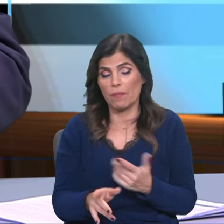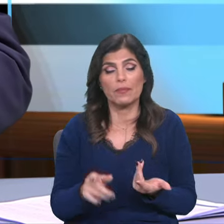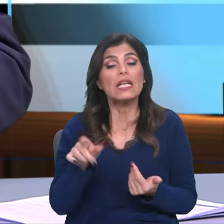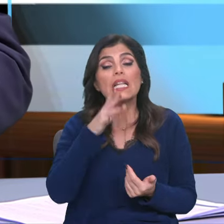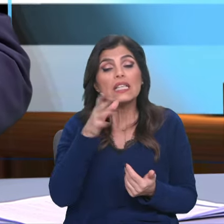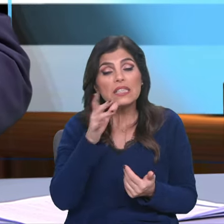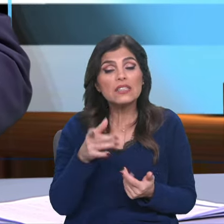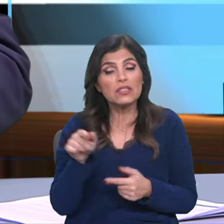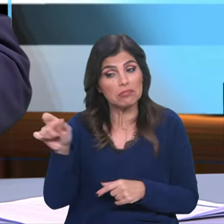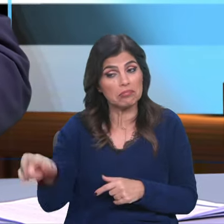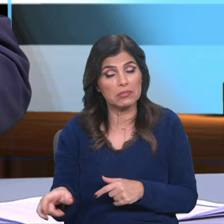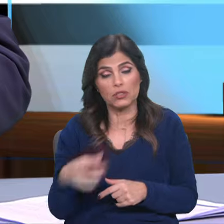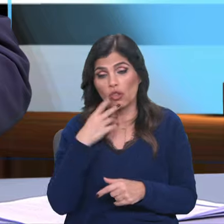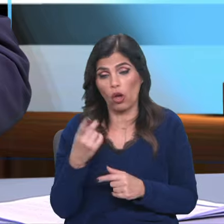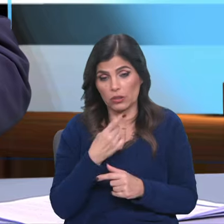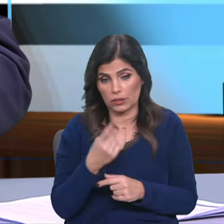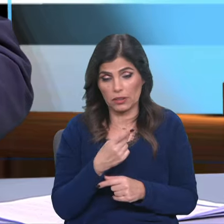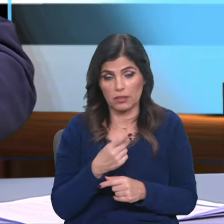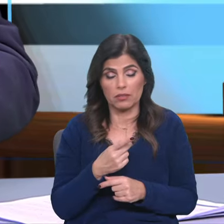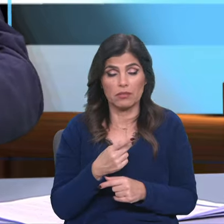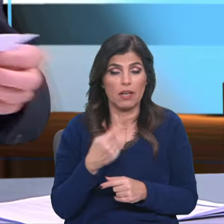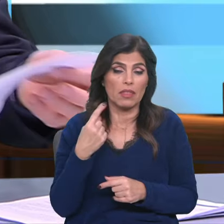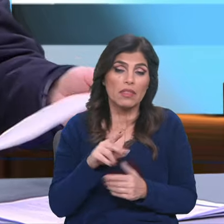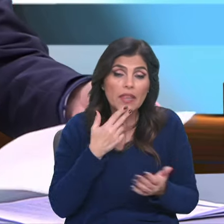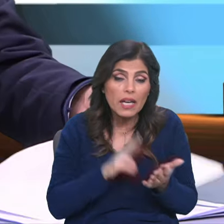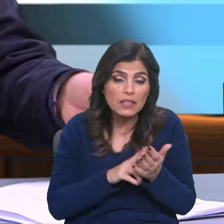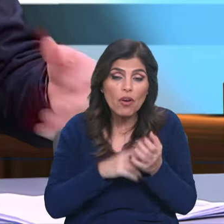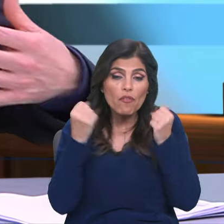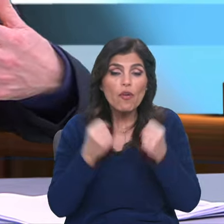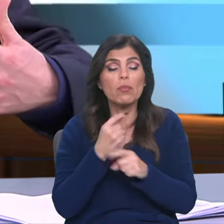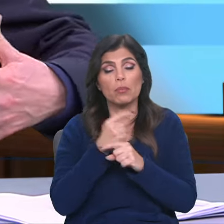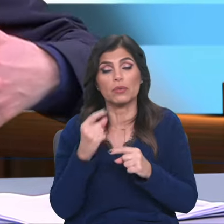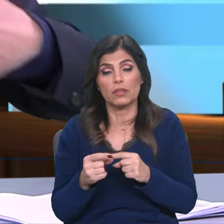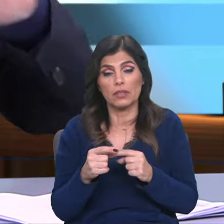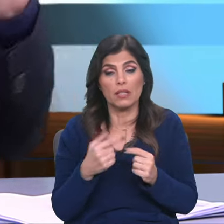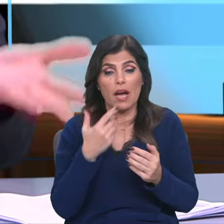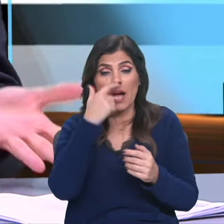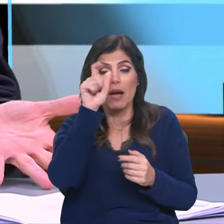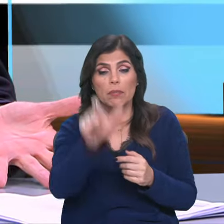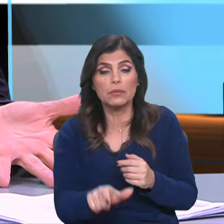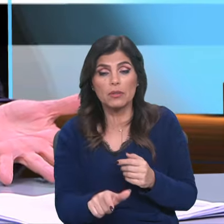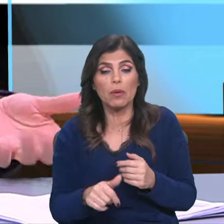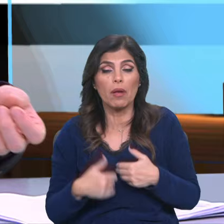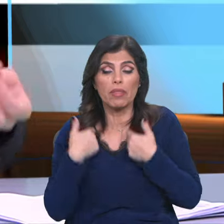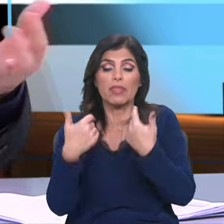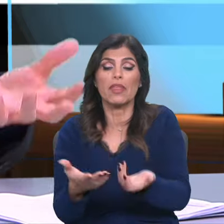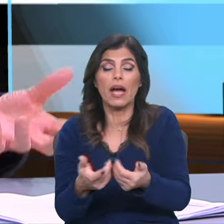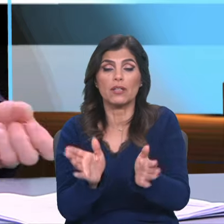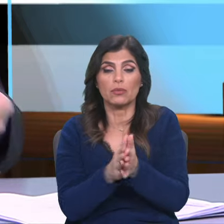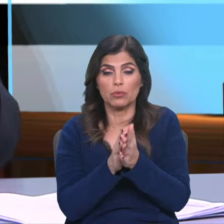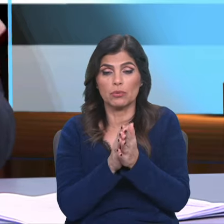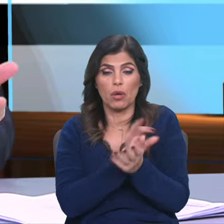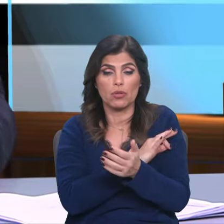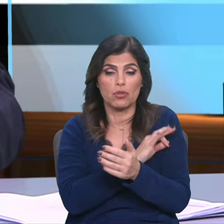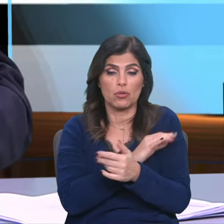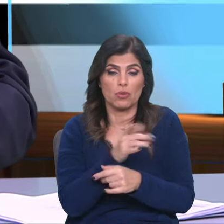celibato tem as suas razões fortes porque leva a pessoa a consagrar-se totalmente ao Senhor,